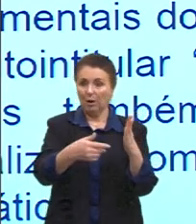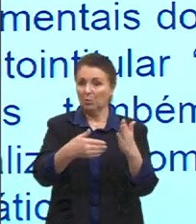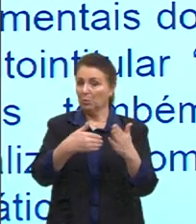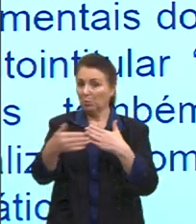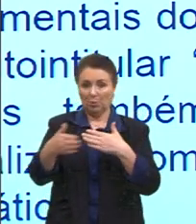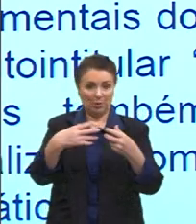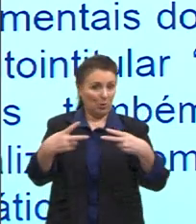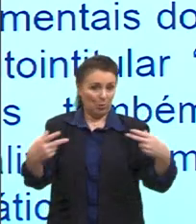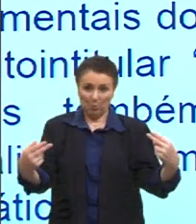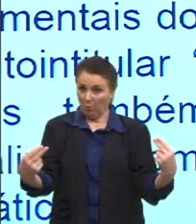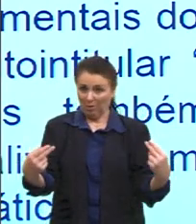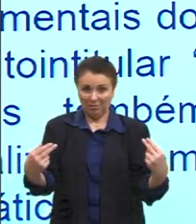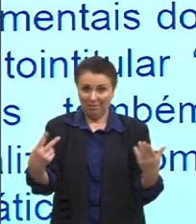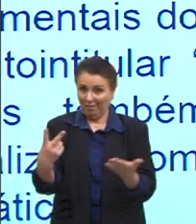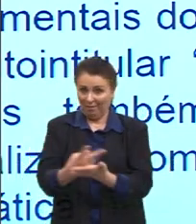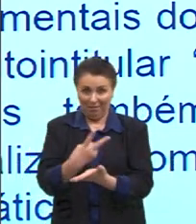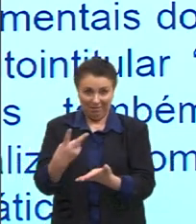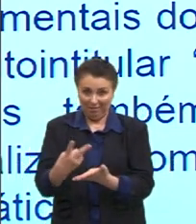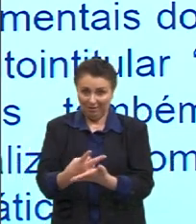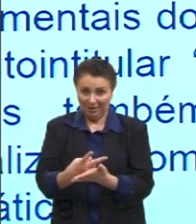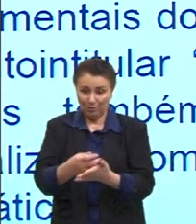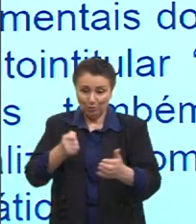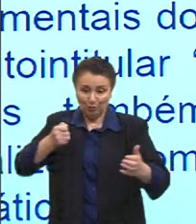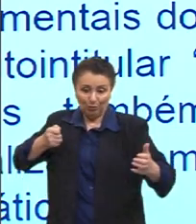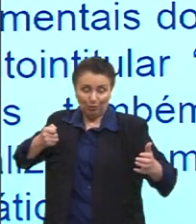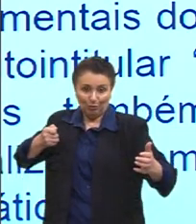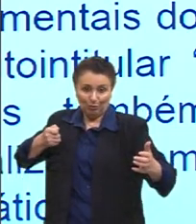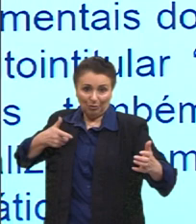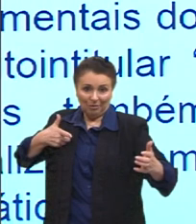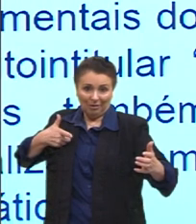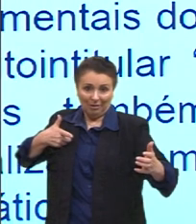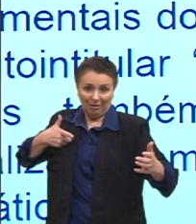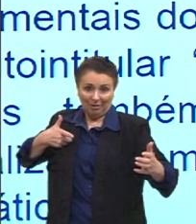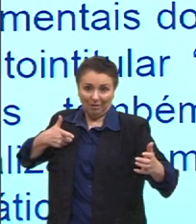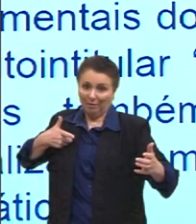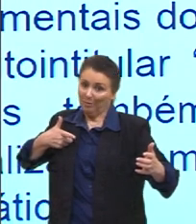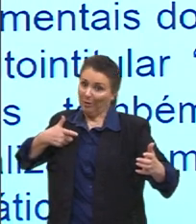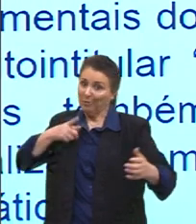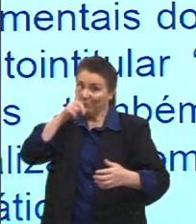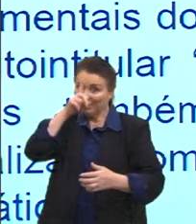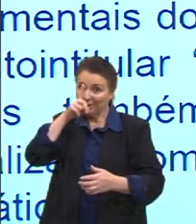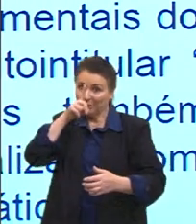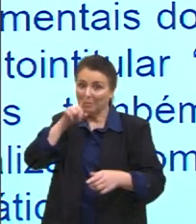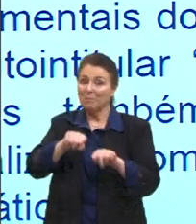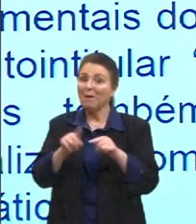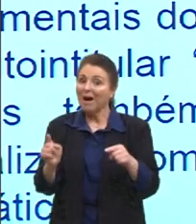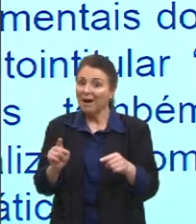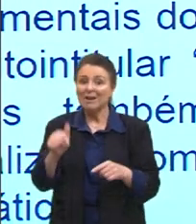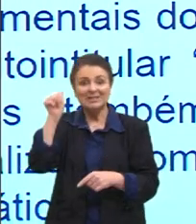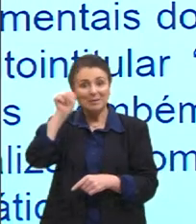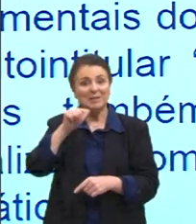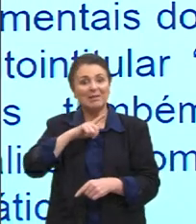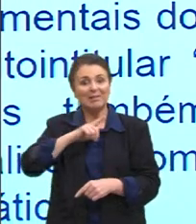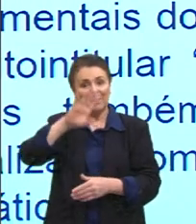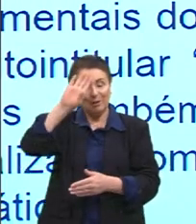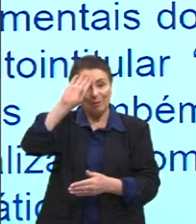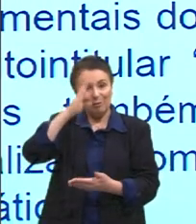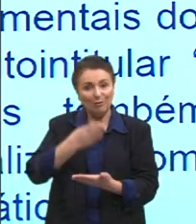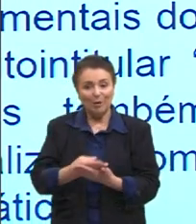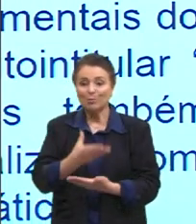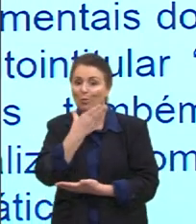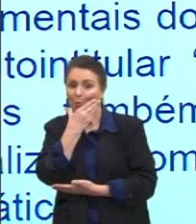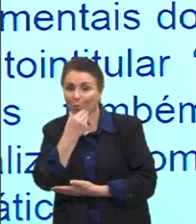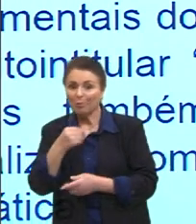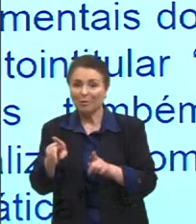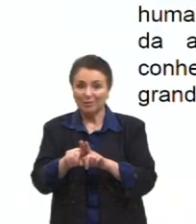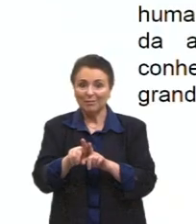de escorregar a flecha, de soltar a flecha, é uma entrega, é uma confiança, né, mas é importante que a gente possa entender o